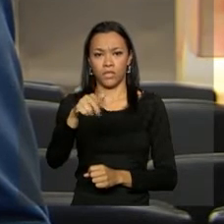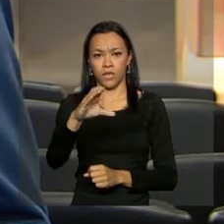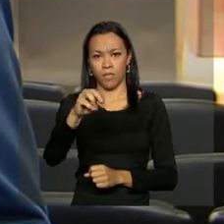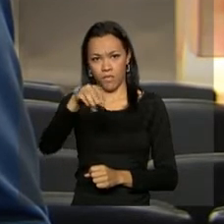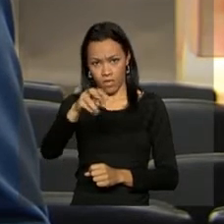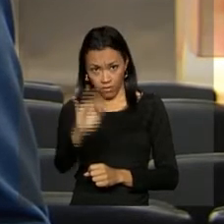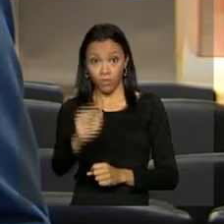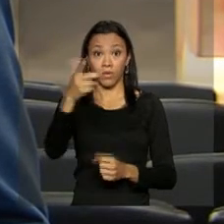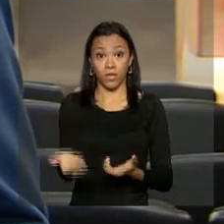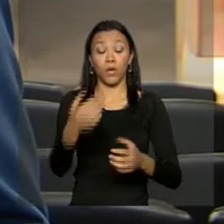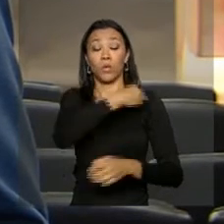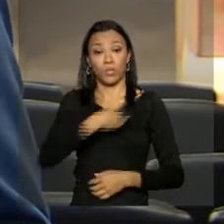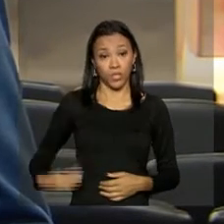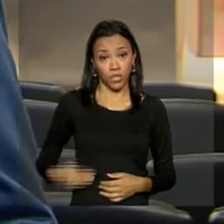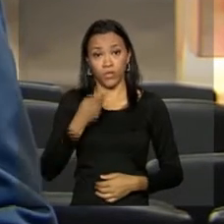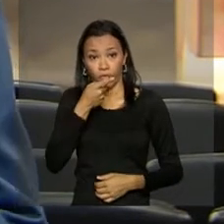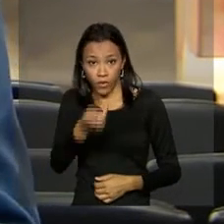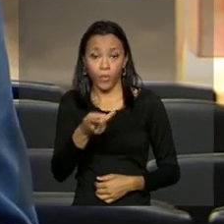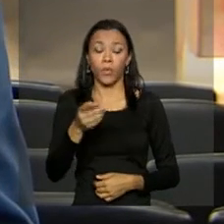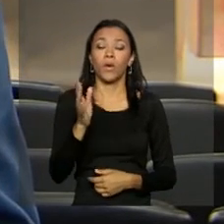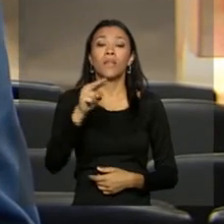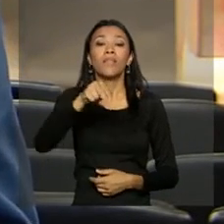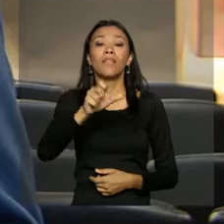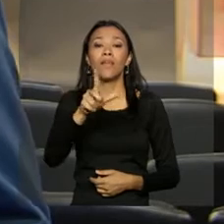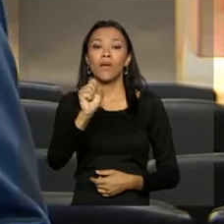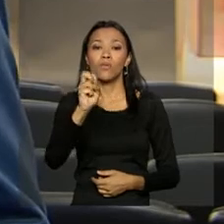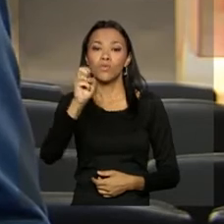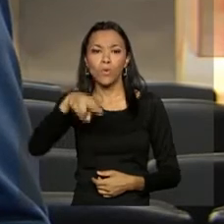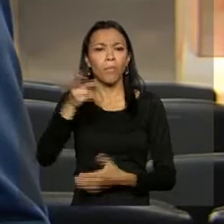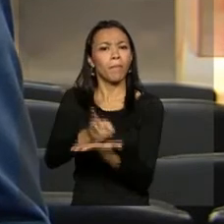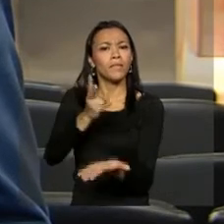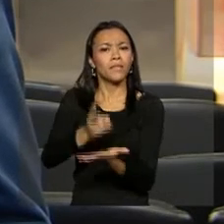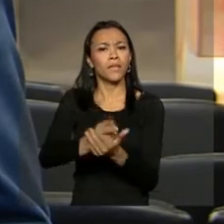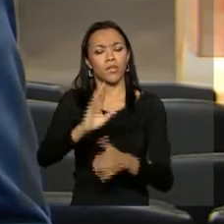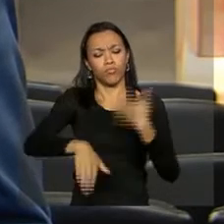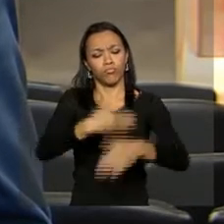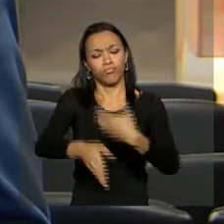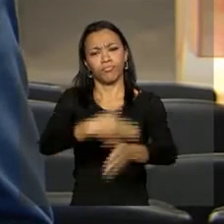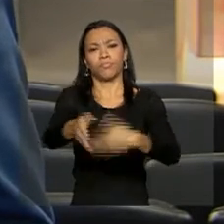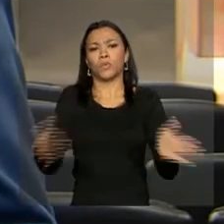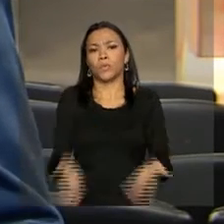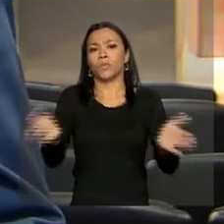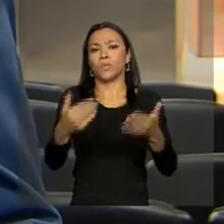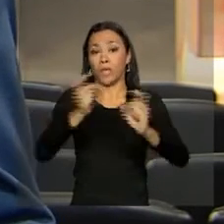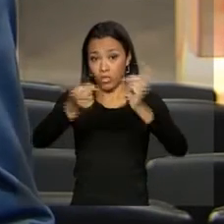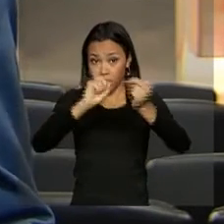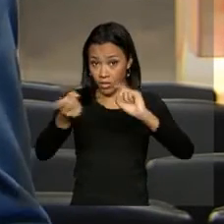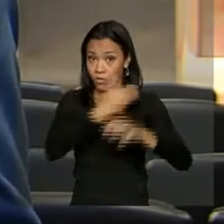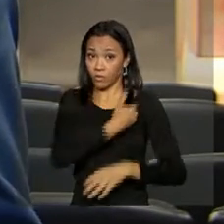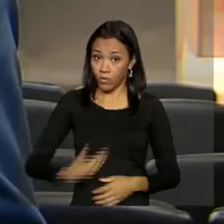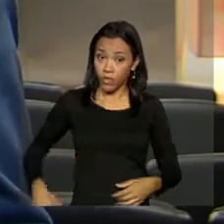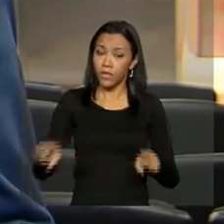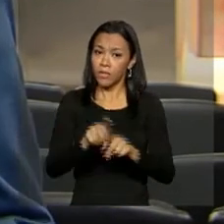Fazenda, Nelson Barbosa, é necessária para manter os serviços públicos e ajudar na recuperação da economia, com estímulo à